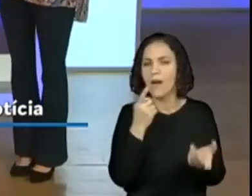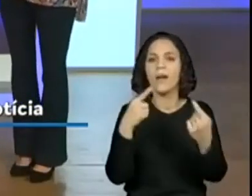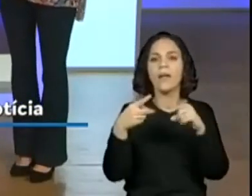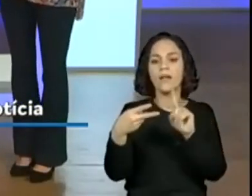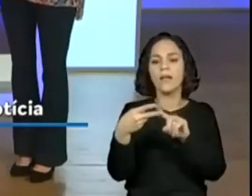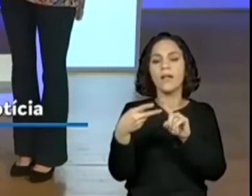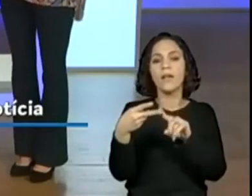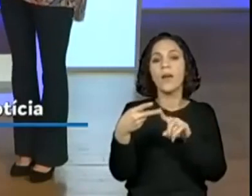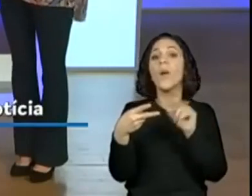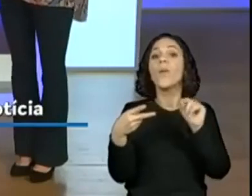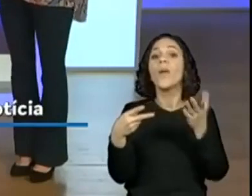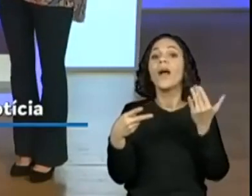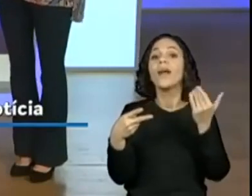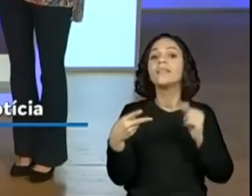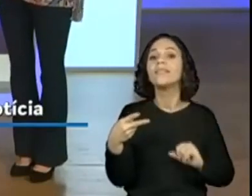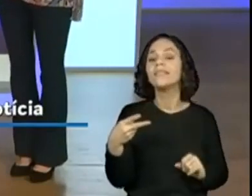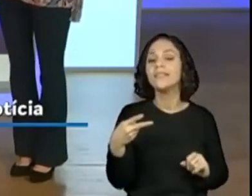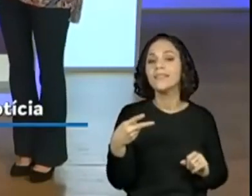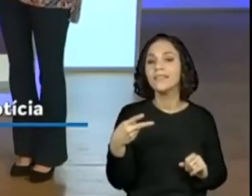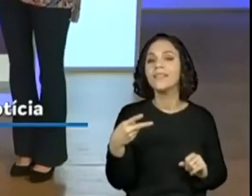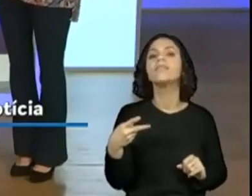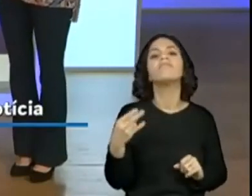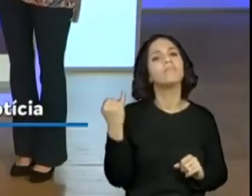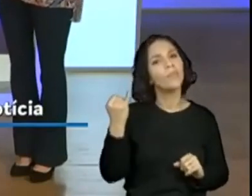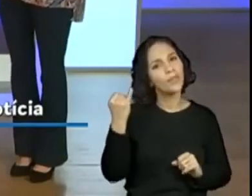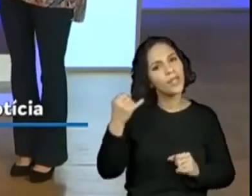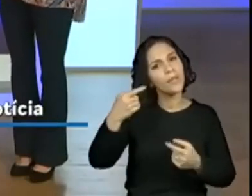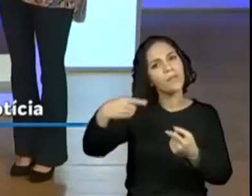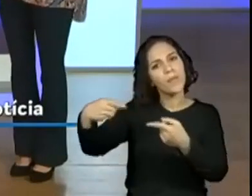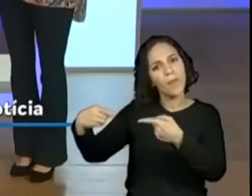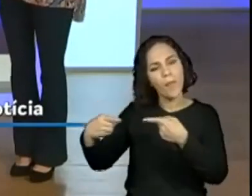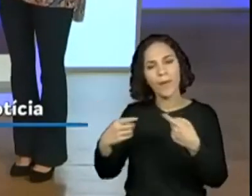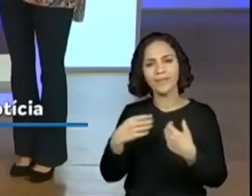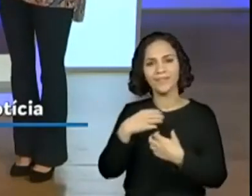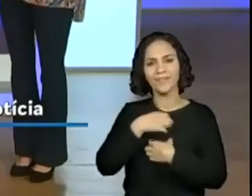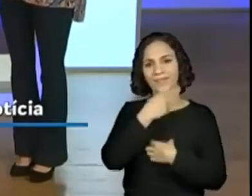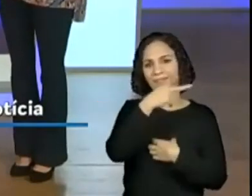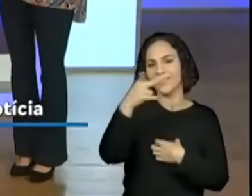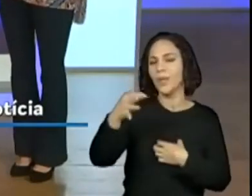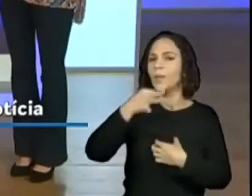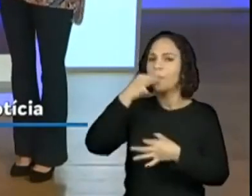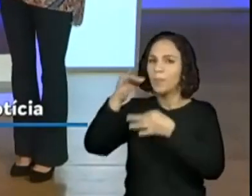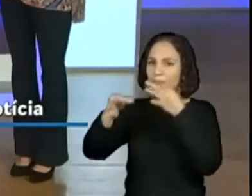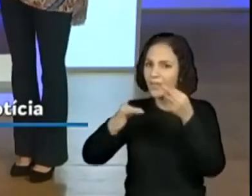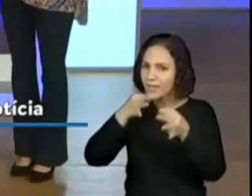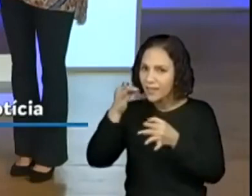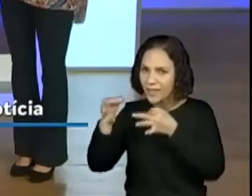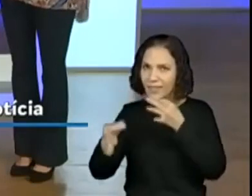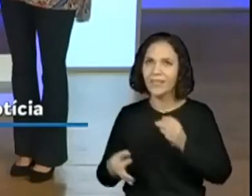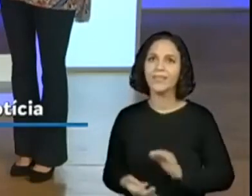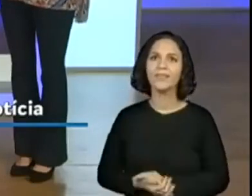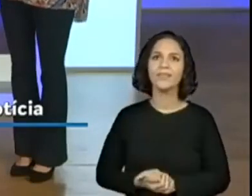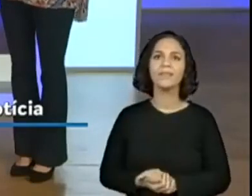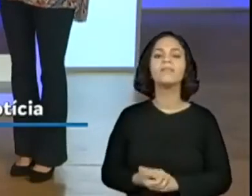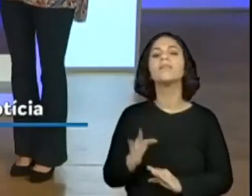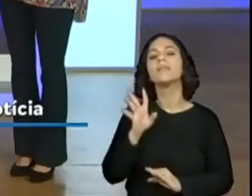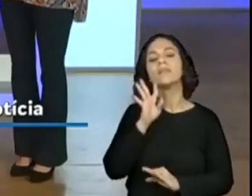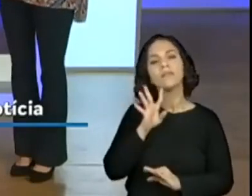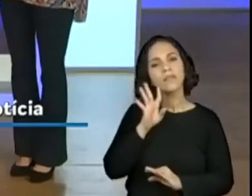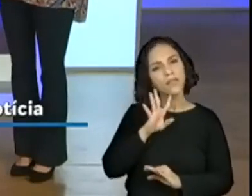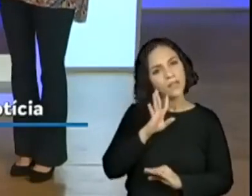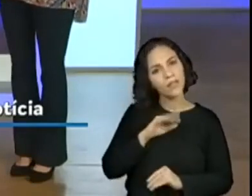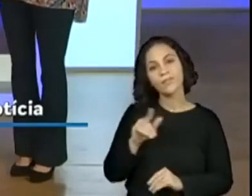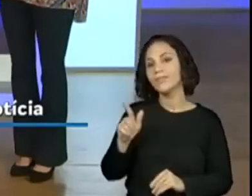legal, professora, é muito importante esse debate, a gente sentir a opinião de vocês, isso E colocando ali para os alunos também, Isso,